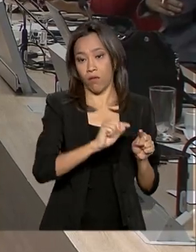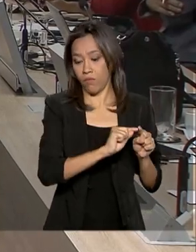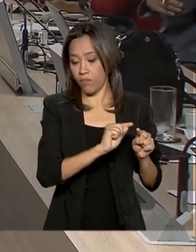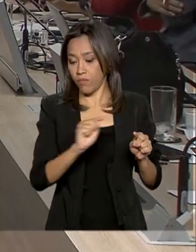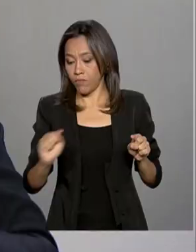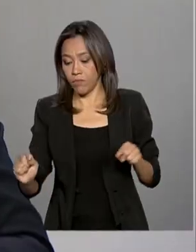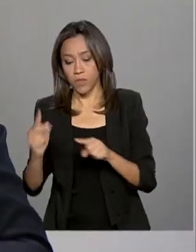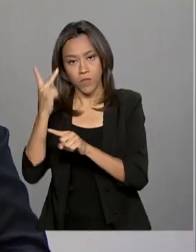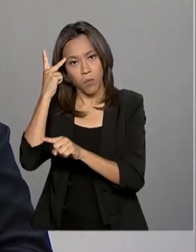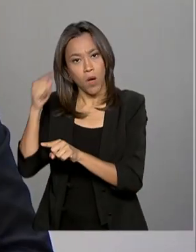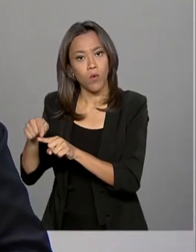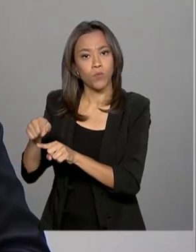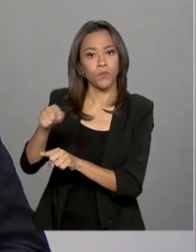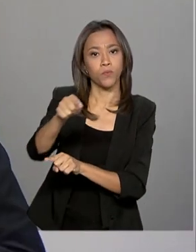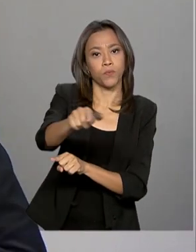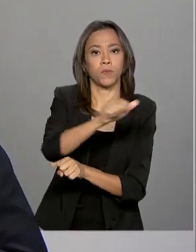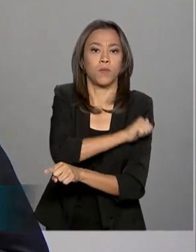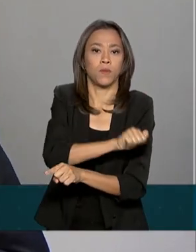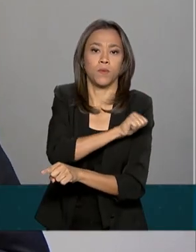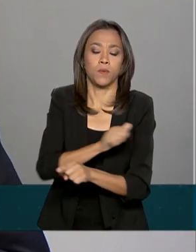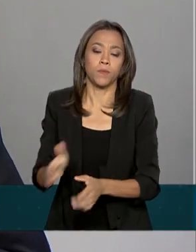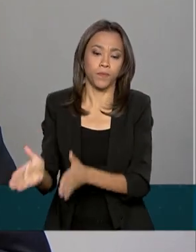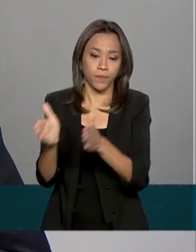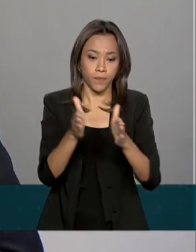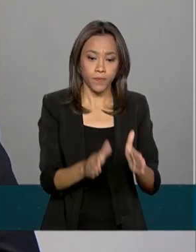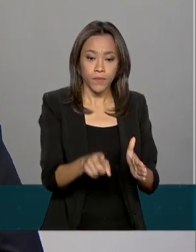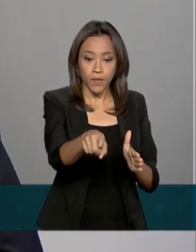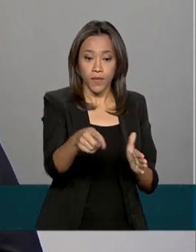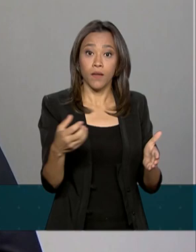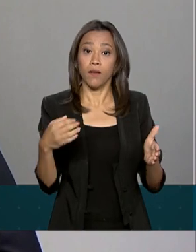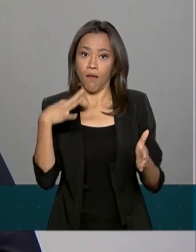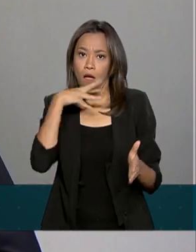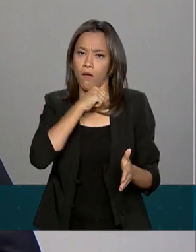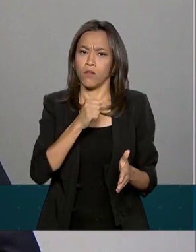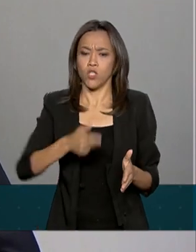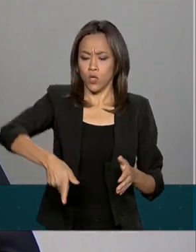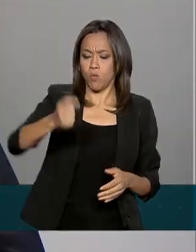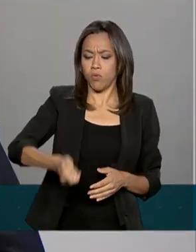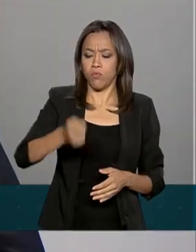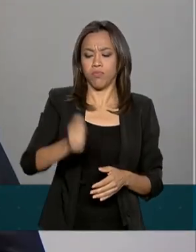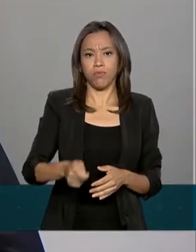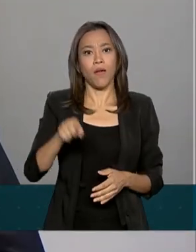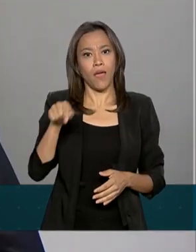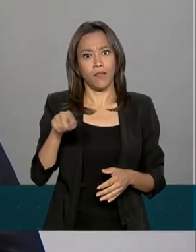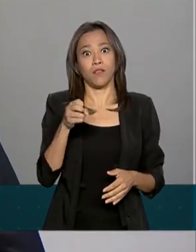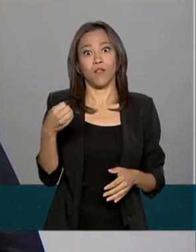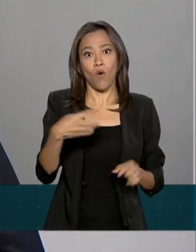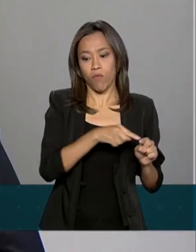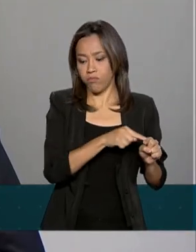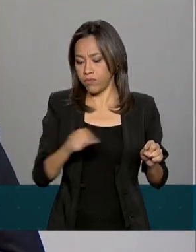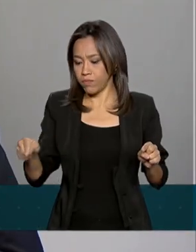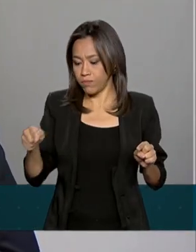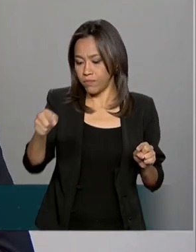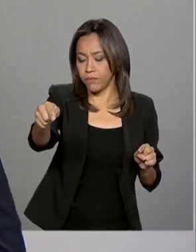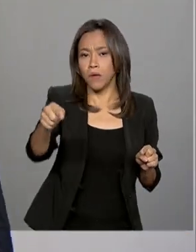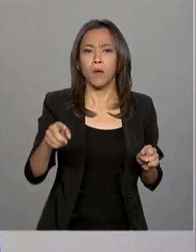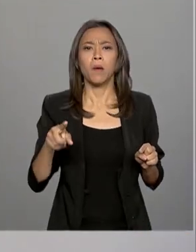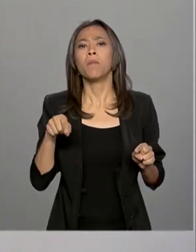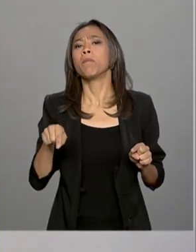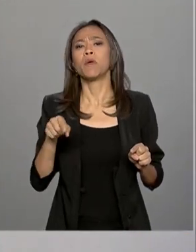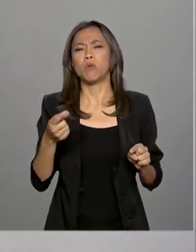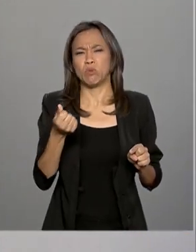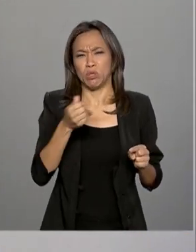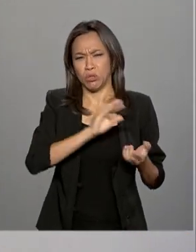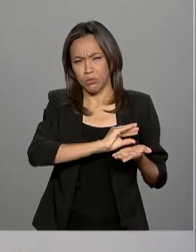do Rio de Janeiro. Eu, particularmente, até acho que o grande leilão do ano que vem é o da Nova Dutra, pela quantidade de investimentos que